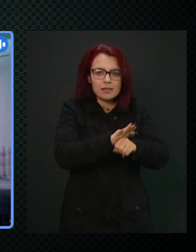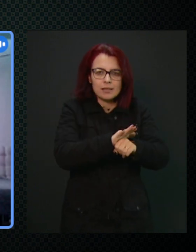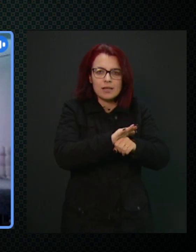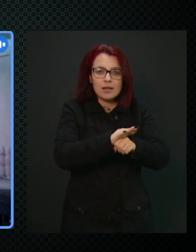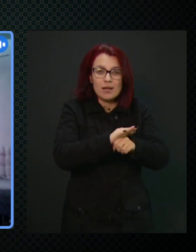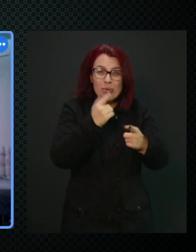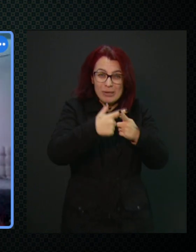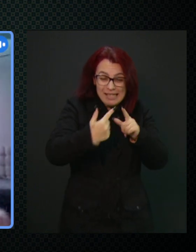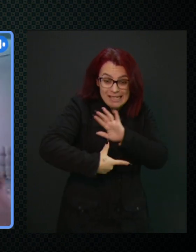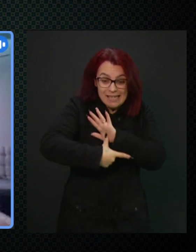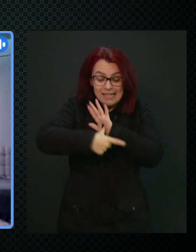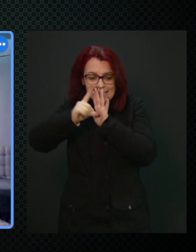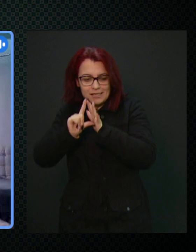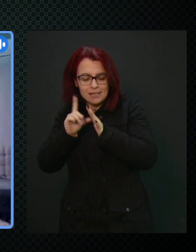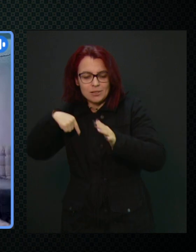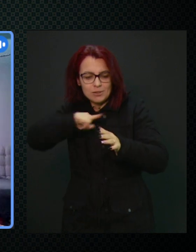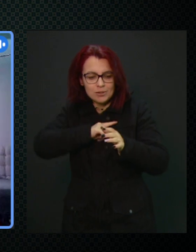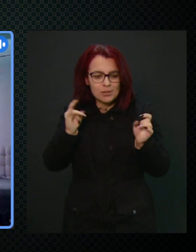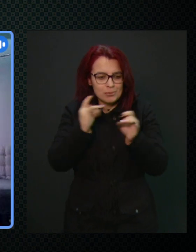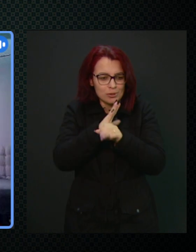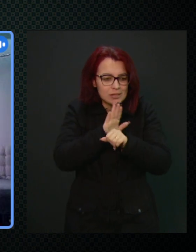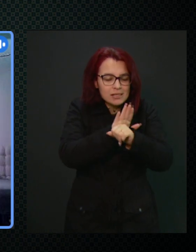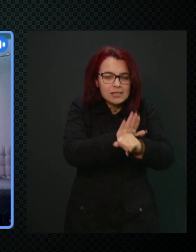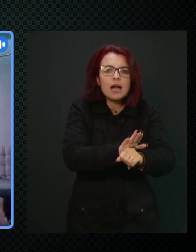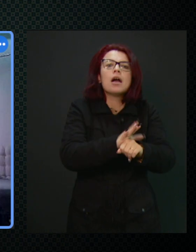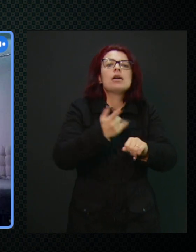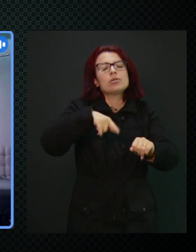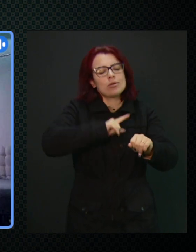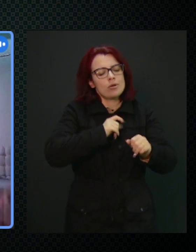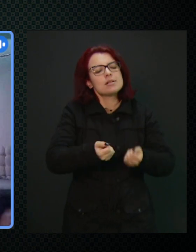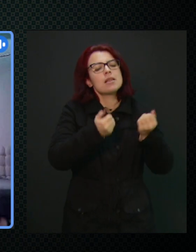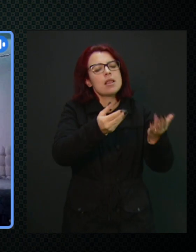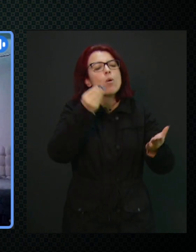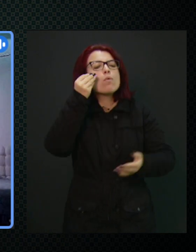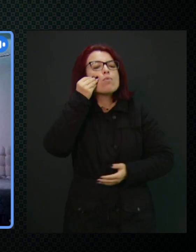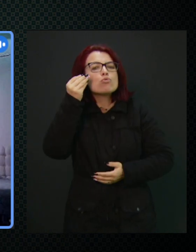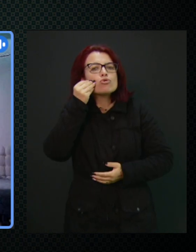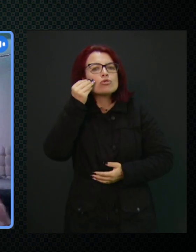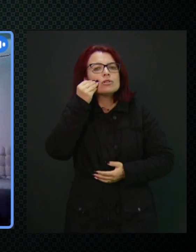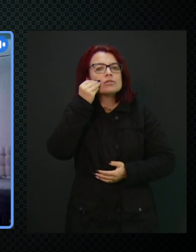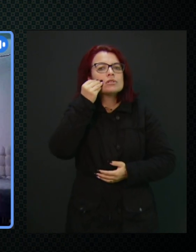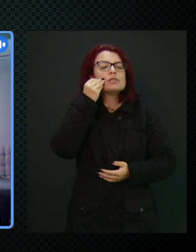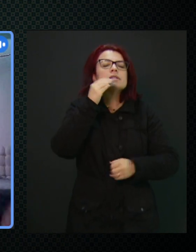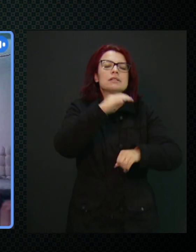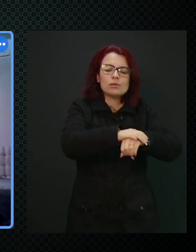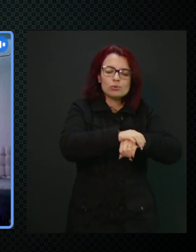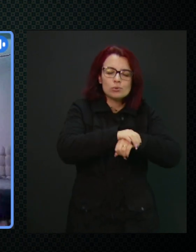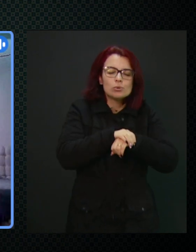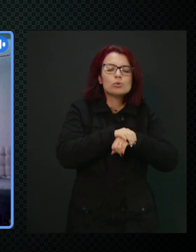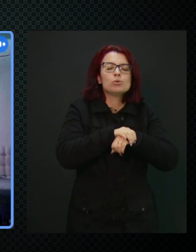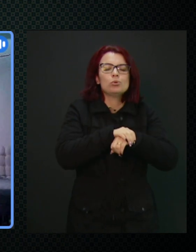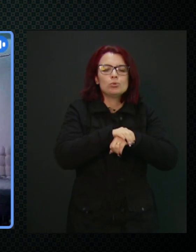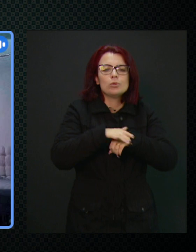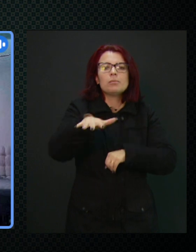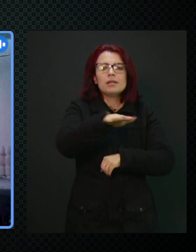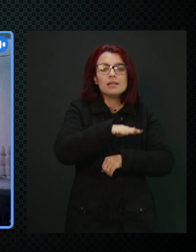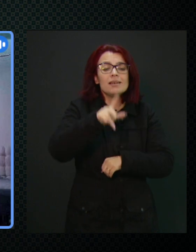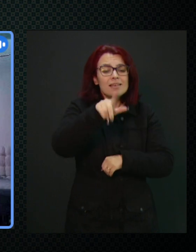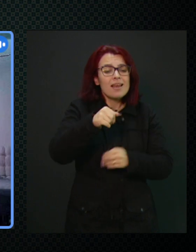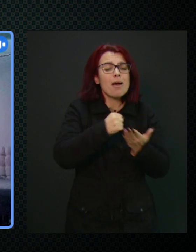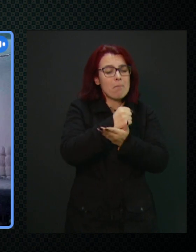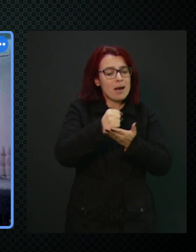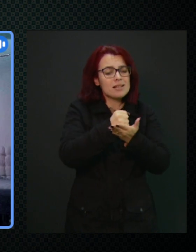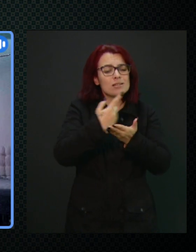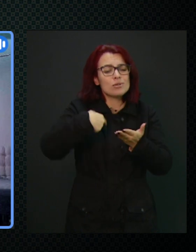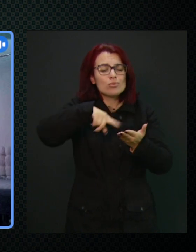ambientes, nós devemos oportunizar, né? Ambientes seguros, previsíveis, que é a base do nosso